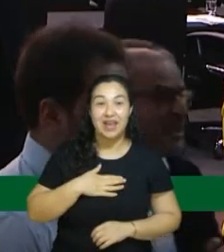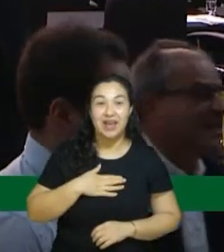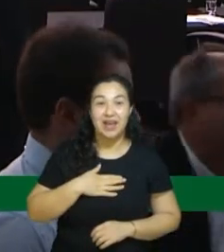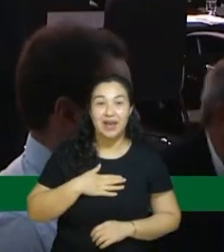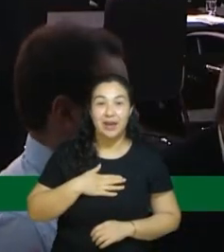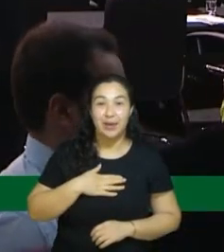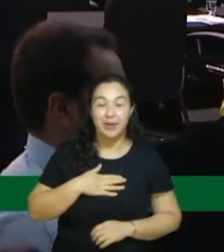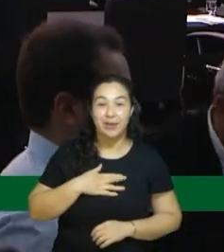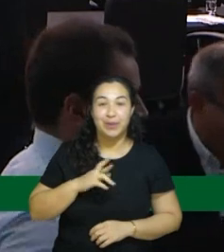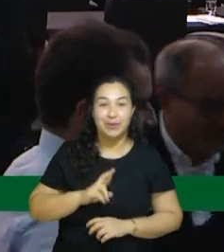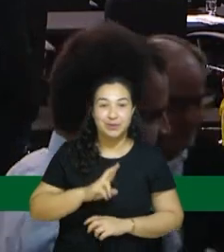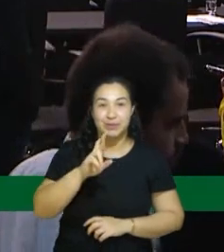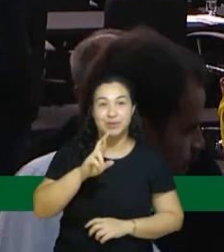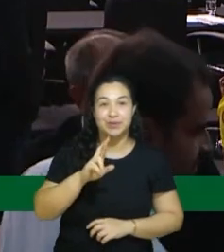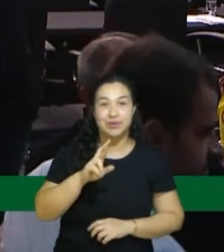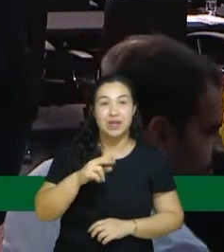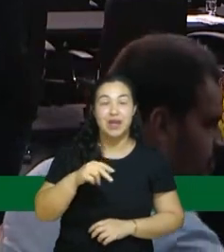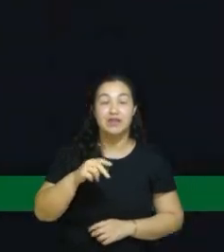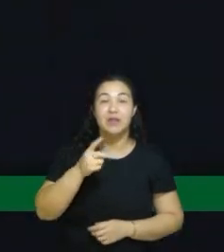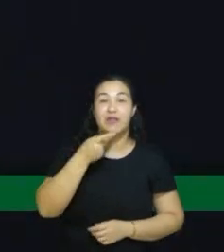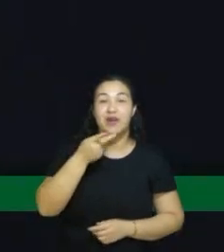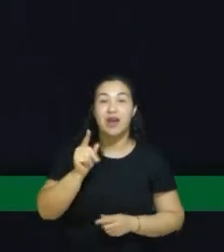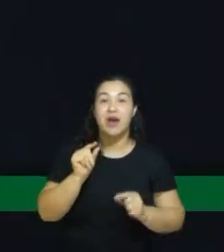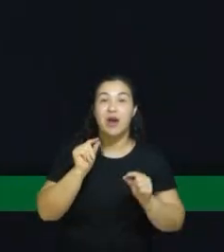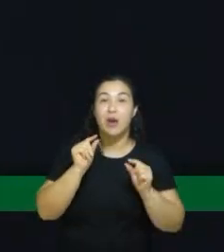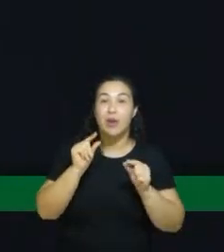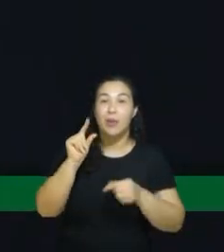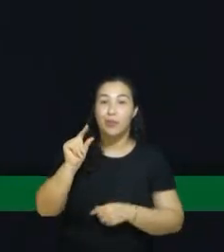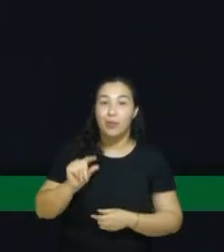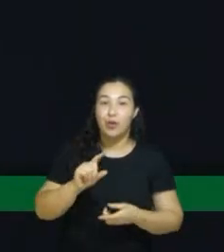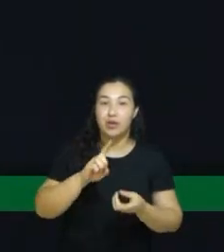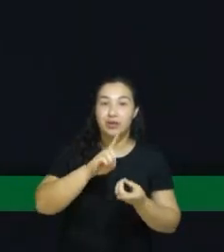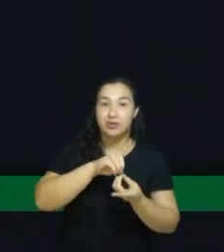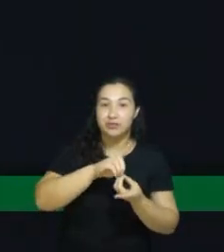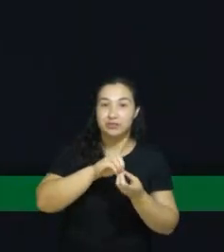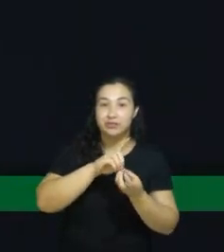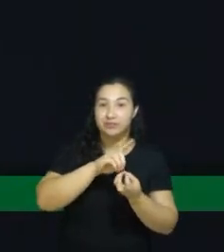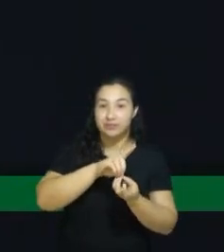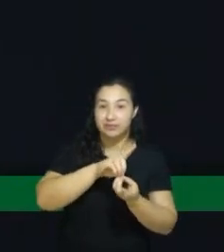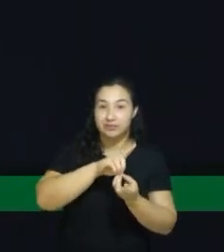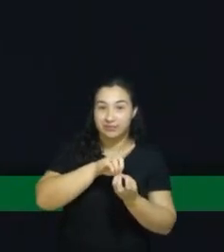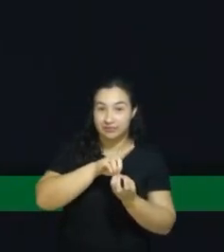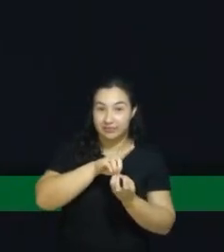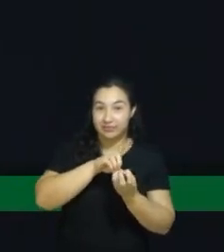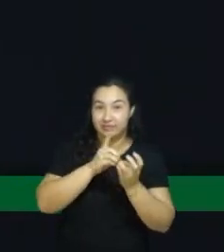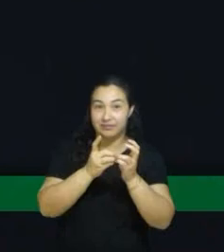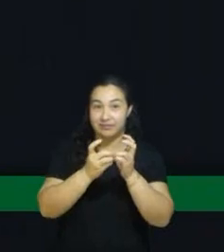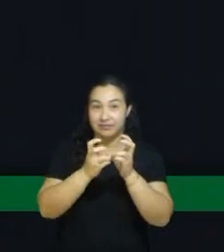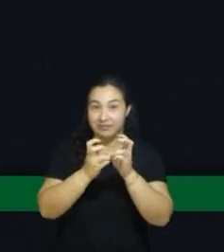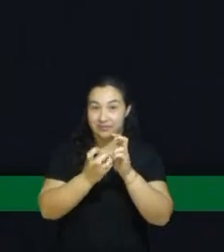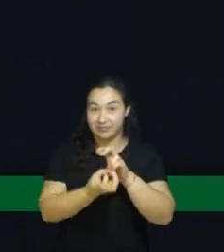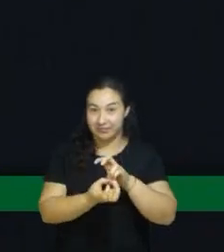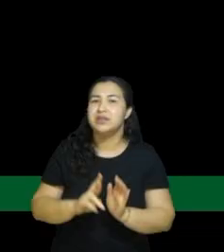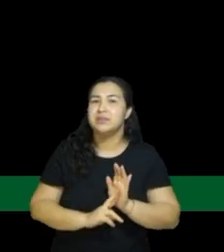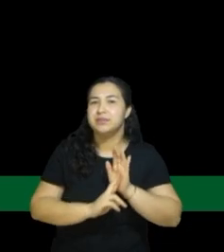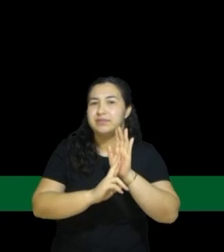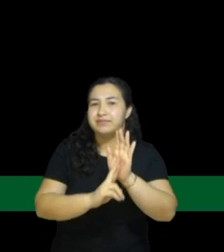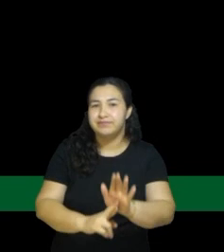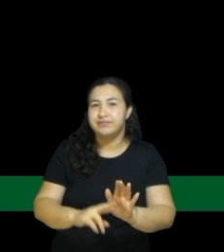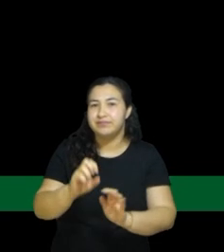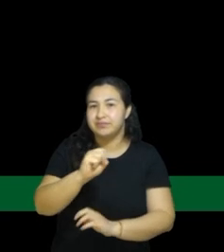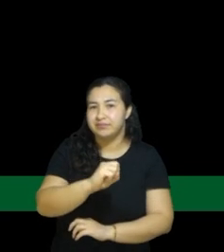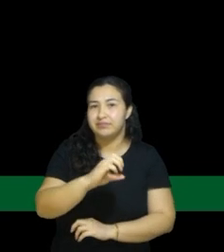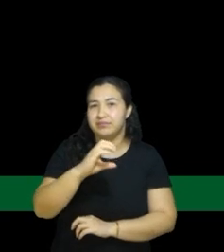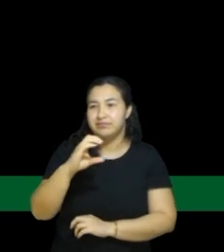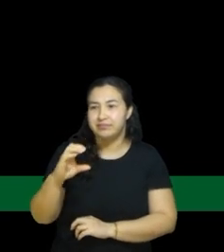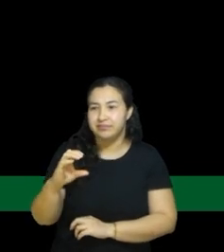Capoeira Magia da Bahia foi representada por Golan Leandro. O mestre lembrou que estamos no mês do novembro negro e pediu